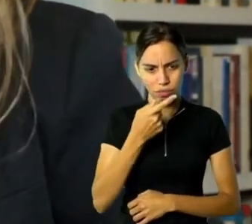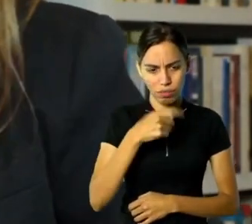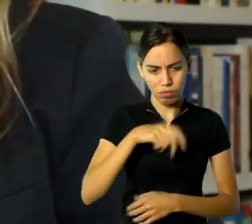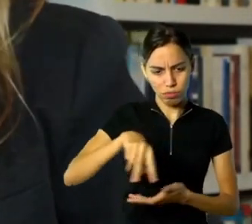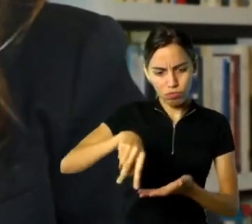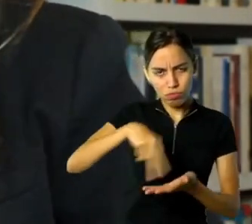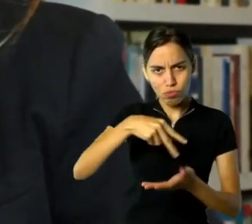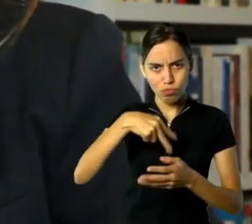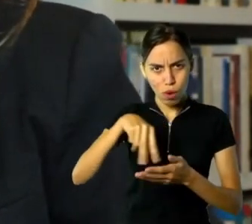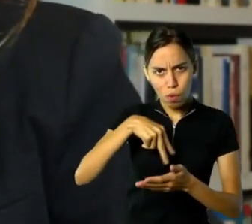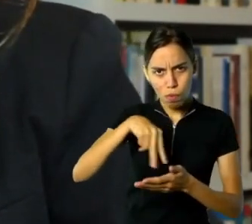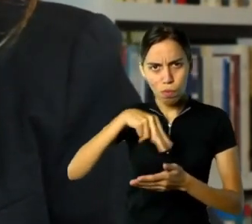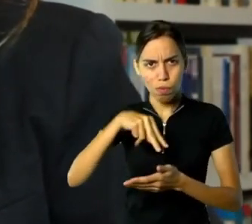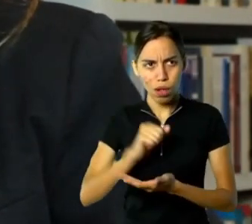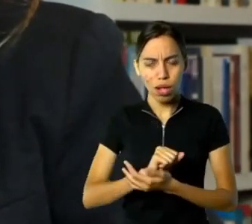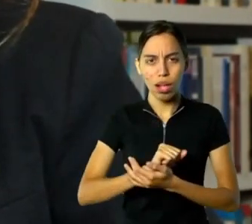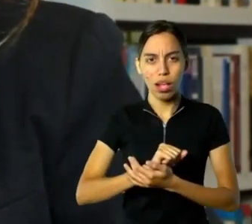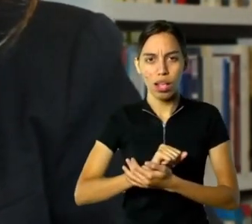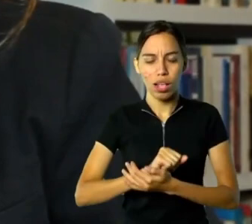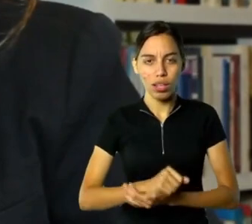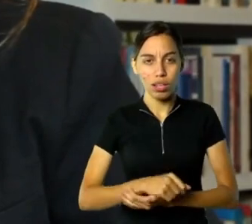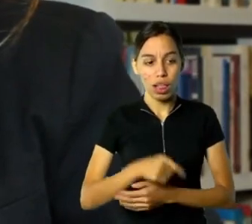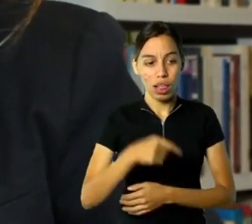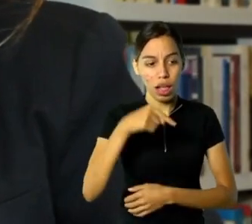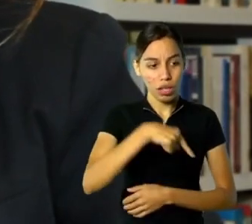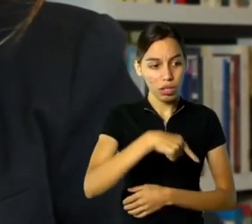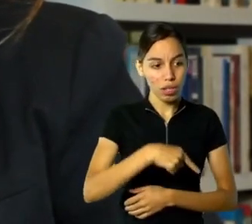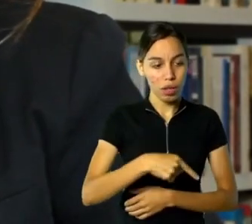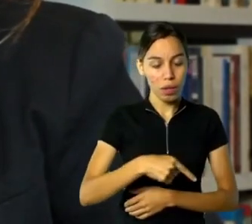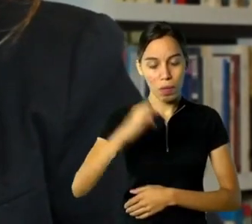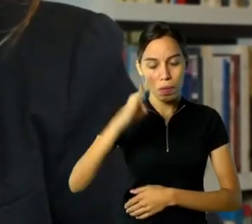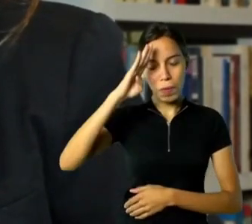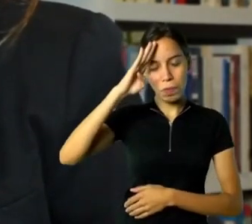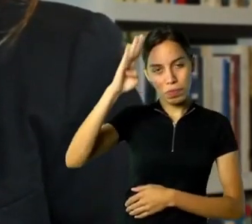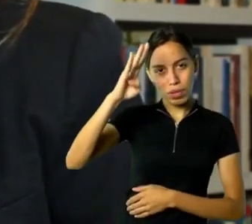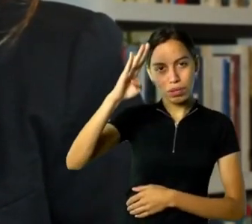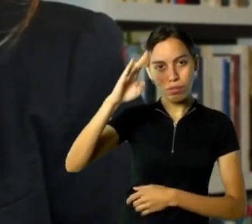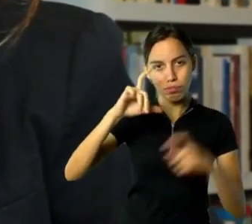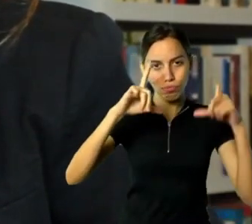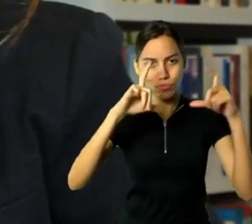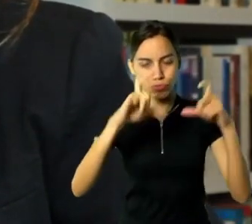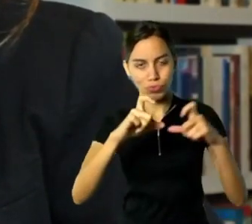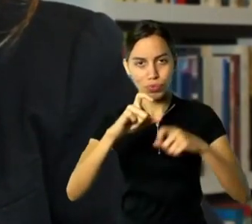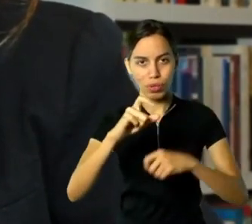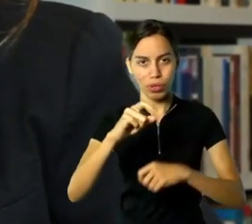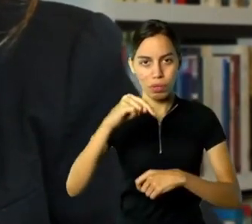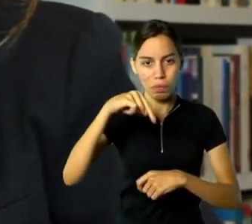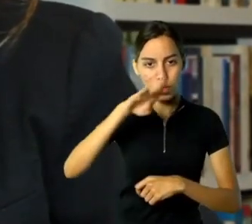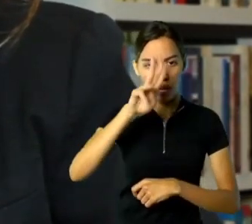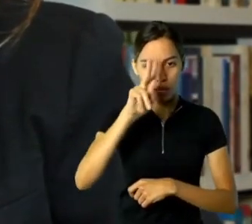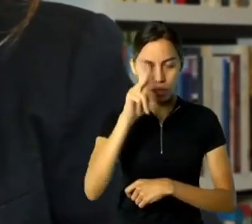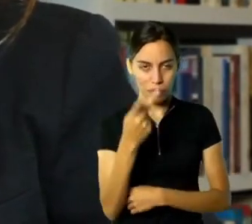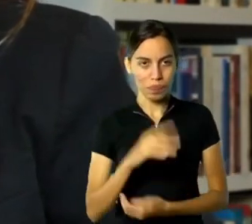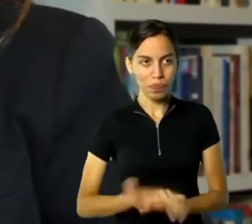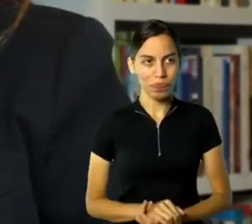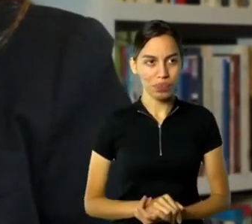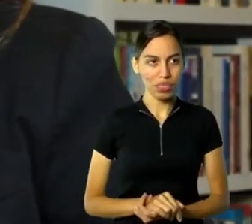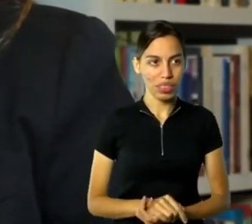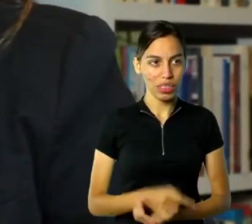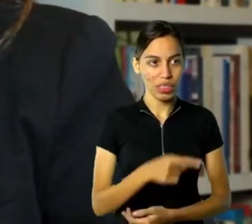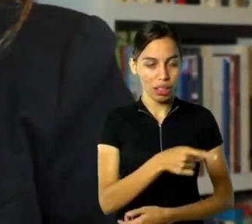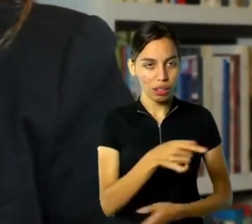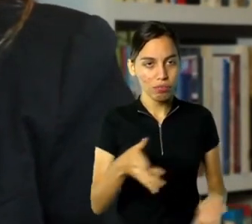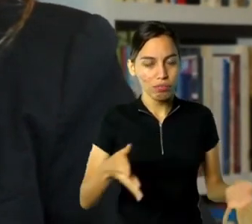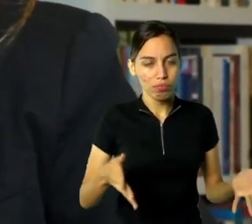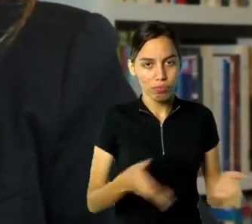dos seus principais cartões postais aqui da cidade. Desde 2010, ele coedita a revista colaborativa